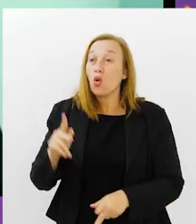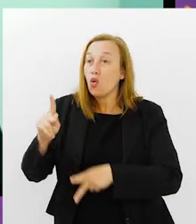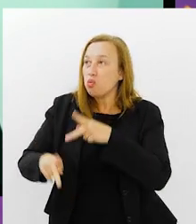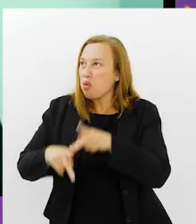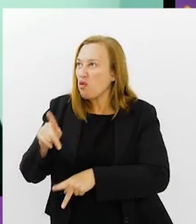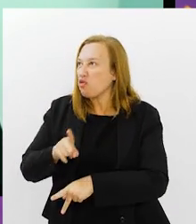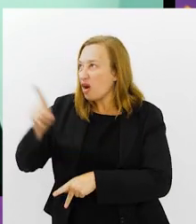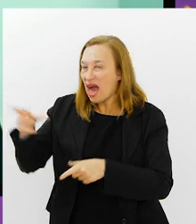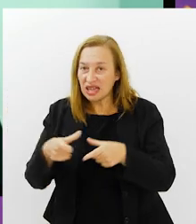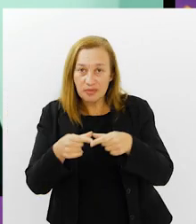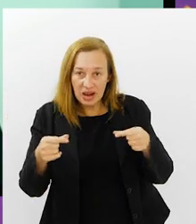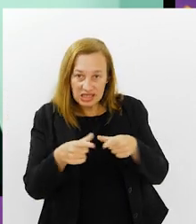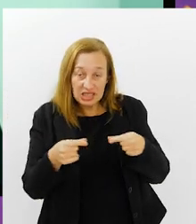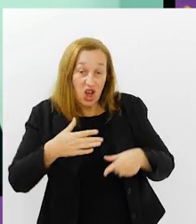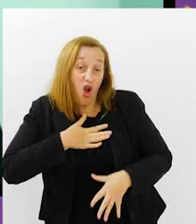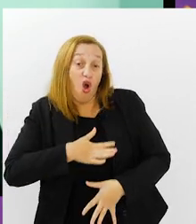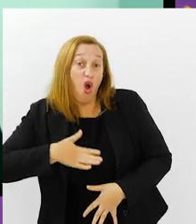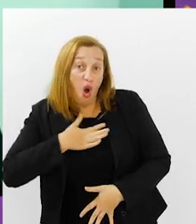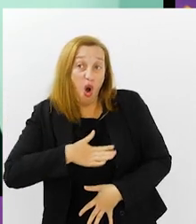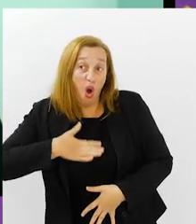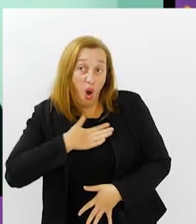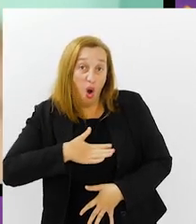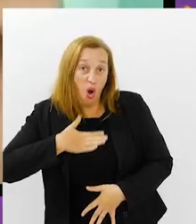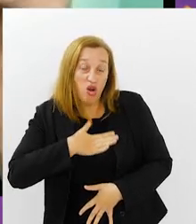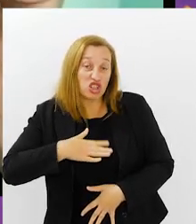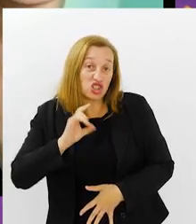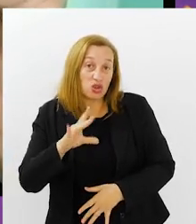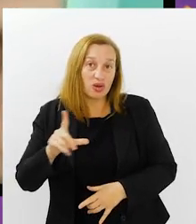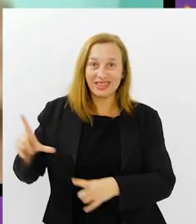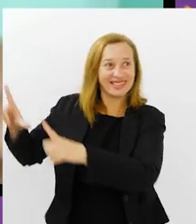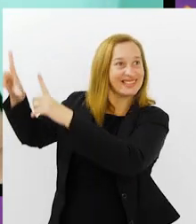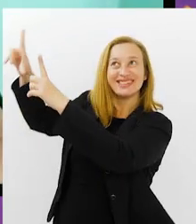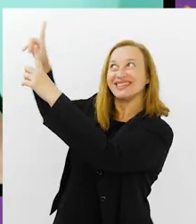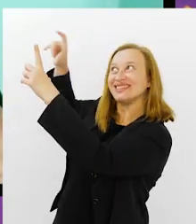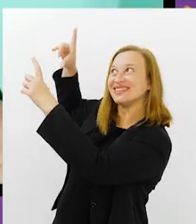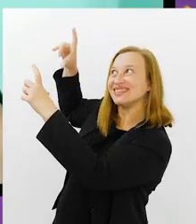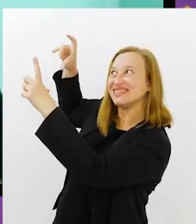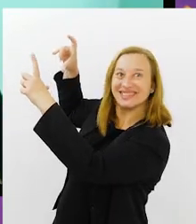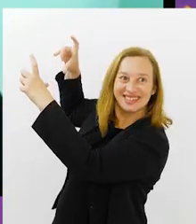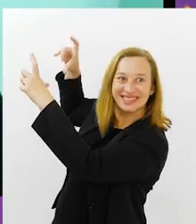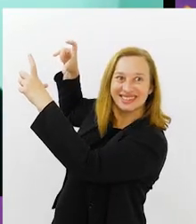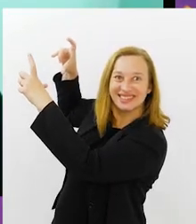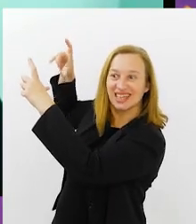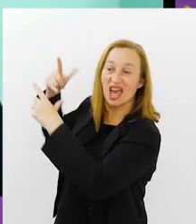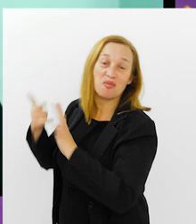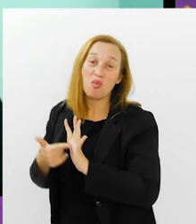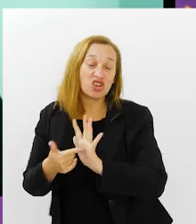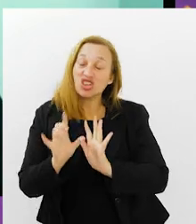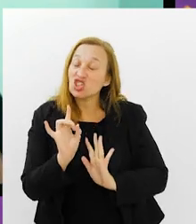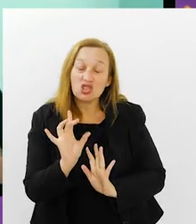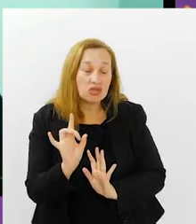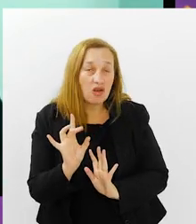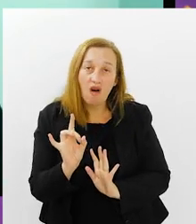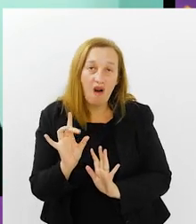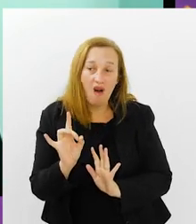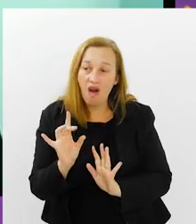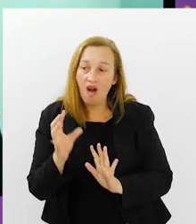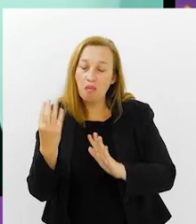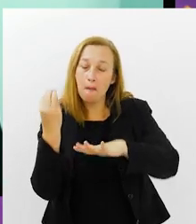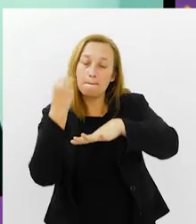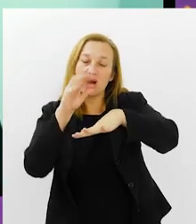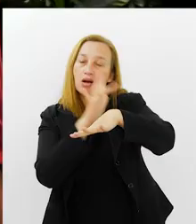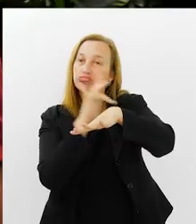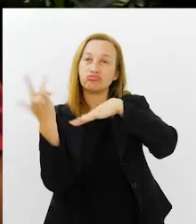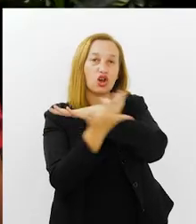seleção, que vai ver o jogo da seleção, na verdade, é para tirar selfie e postar em rede social. Esse é o público